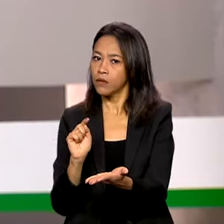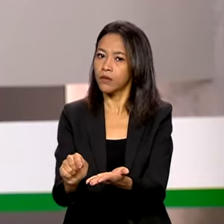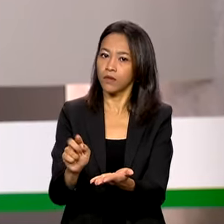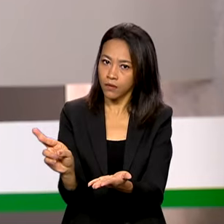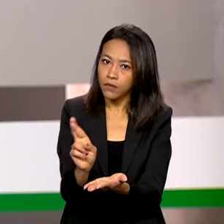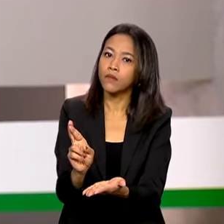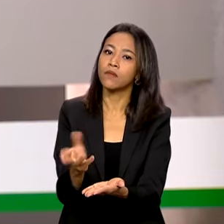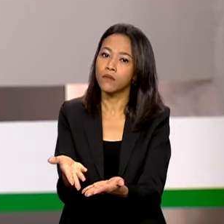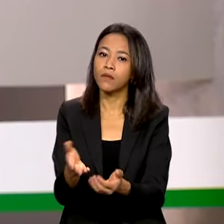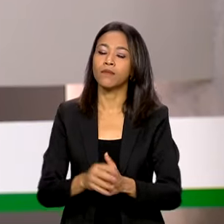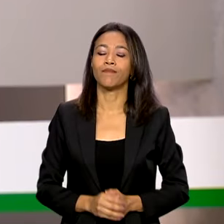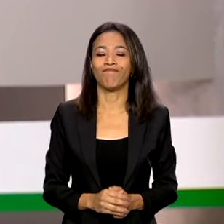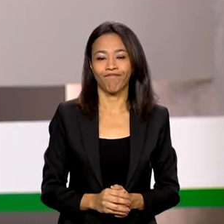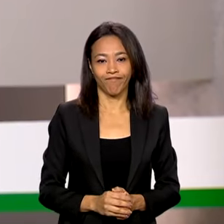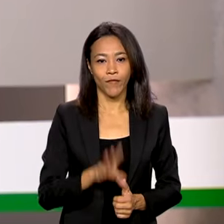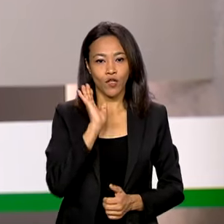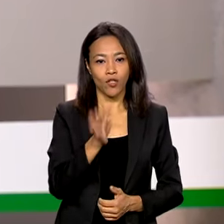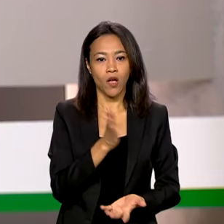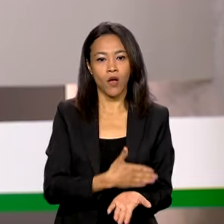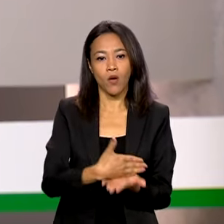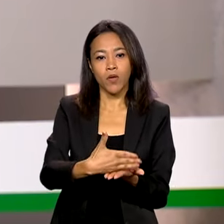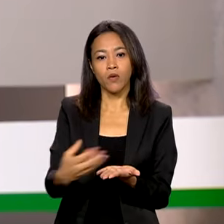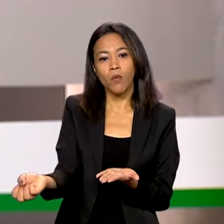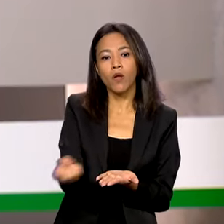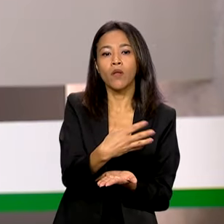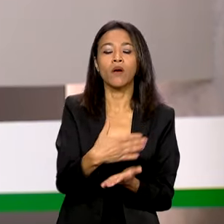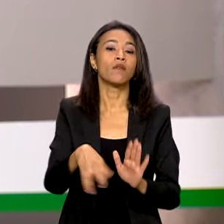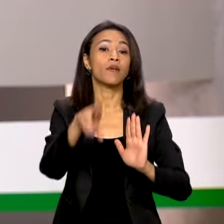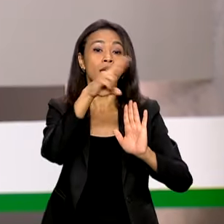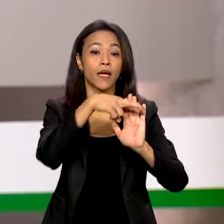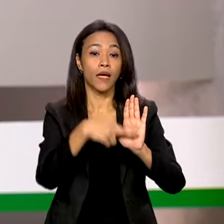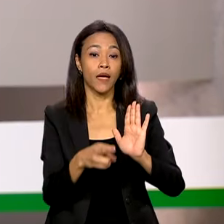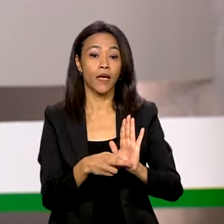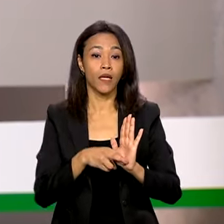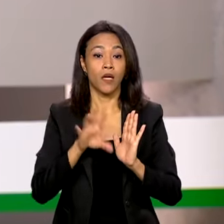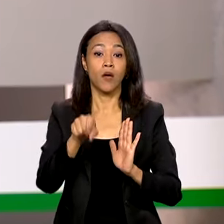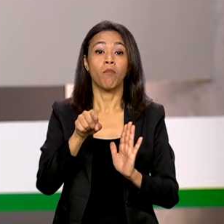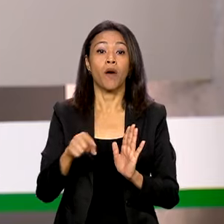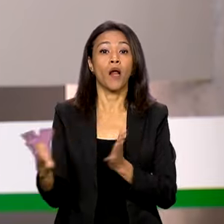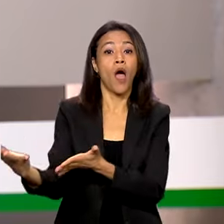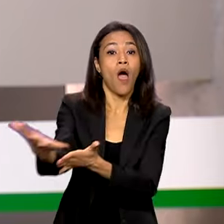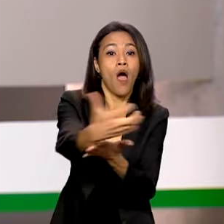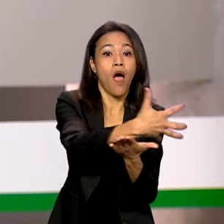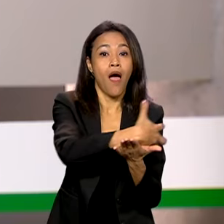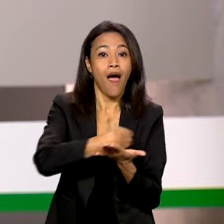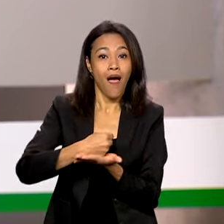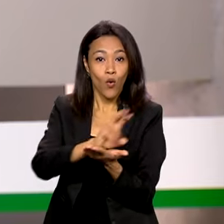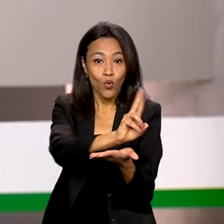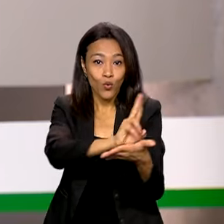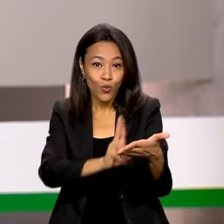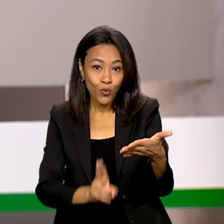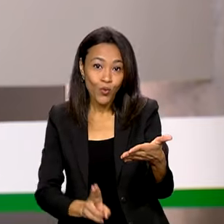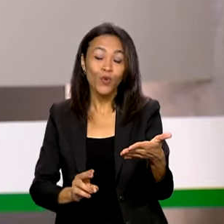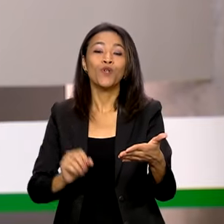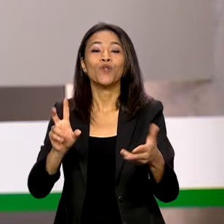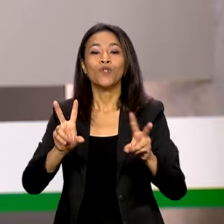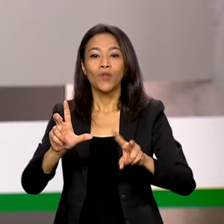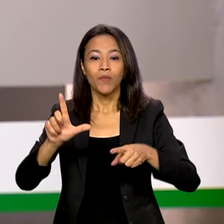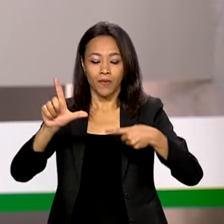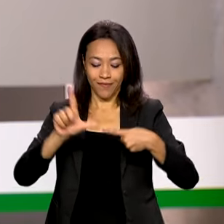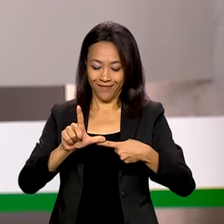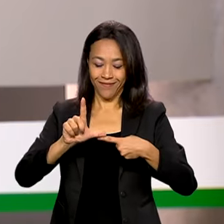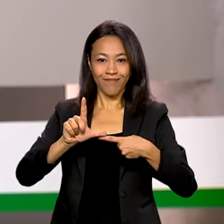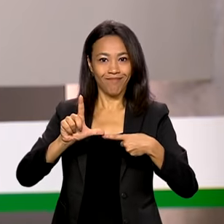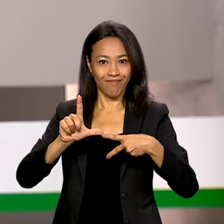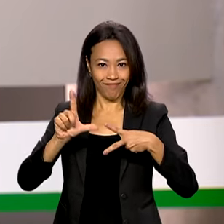Já está valendo o novo sistema para cadastramento e renovação do Passe Livre Interestadual. O